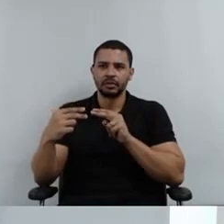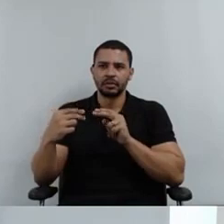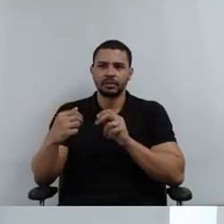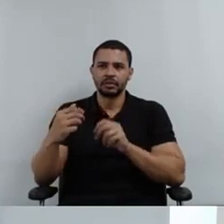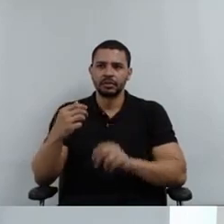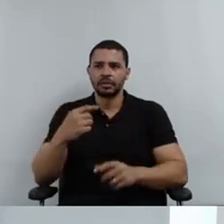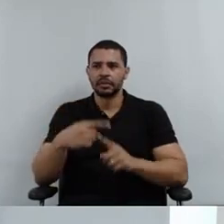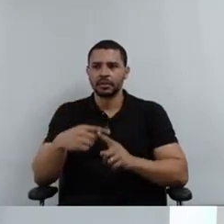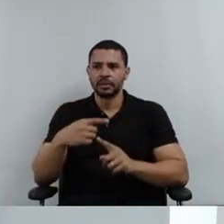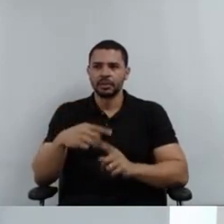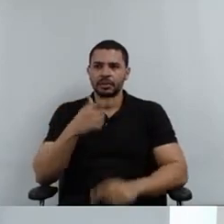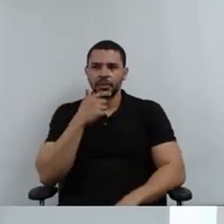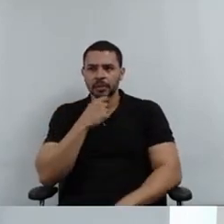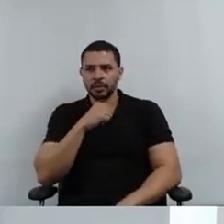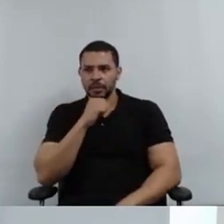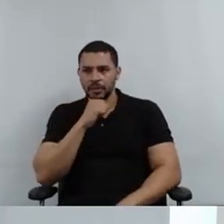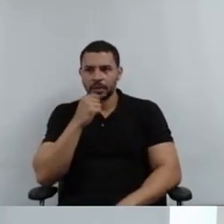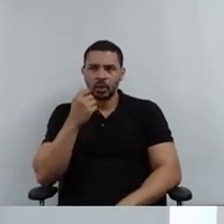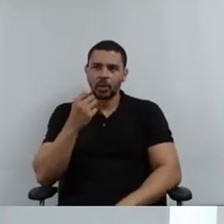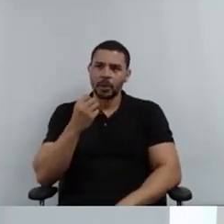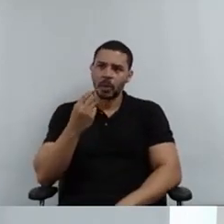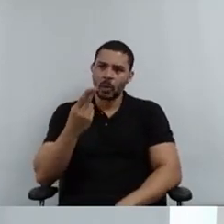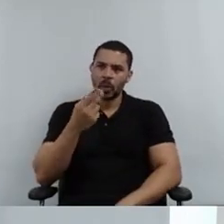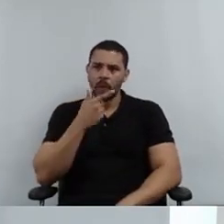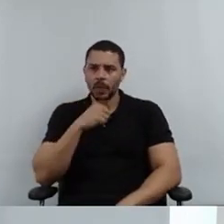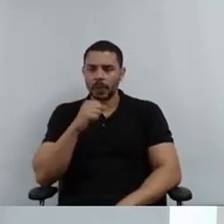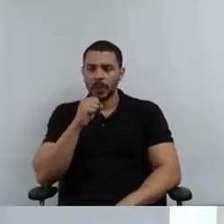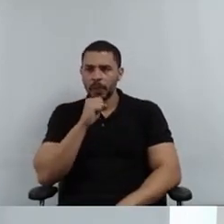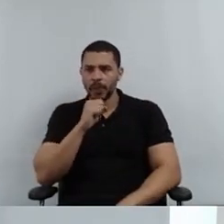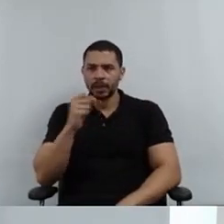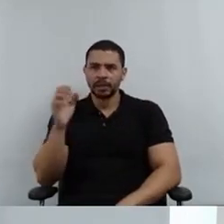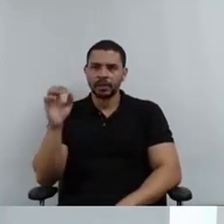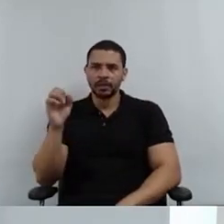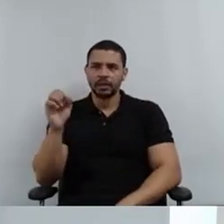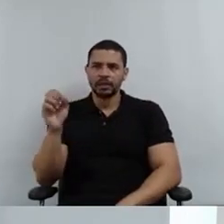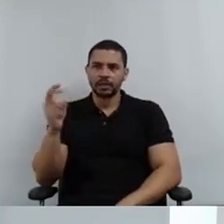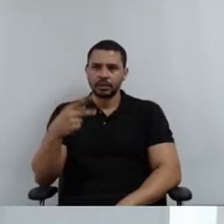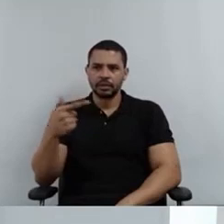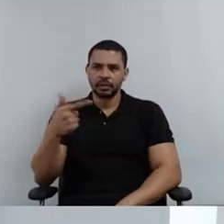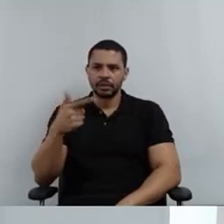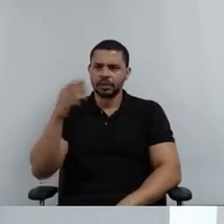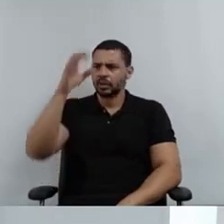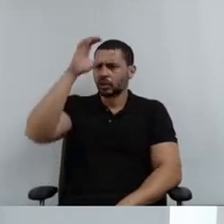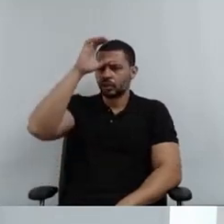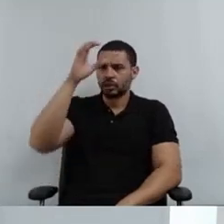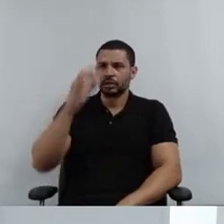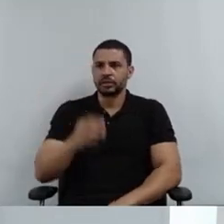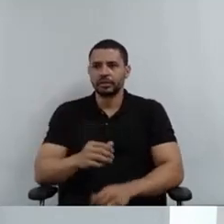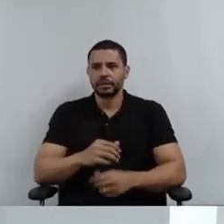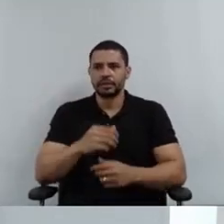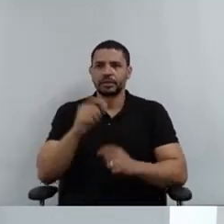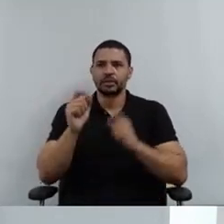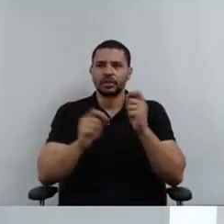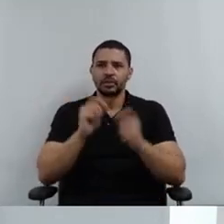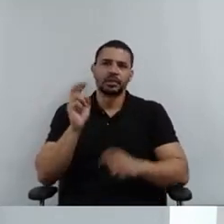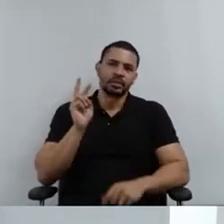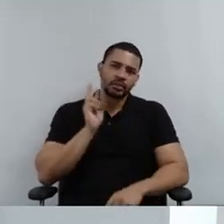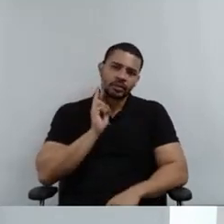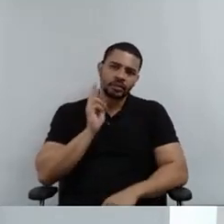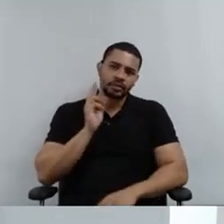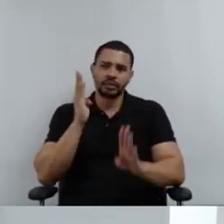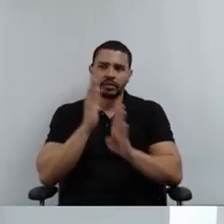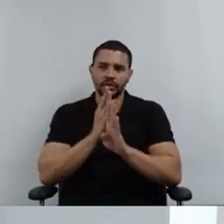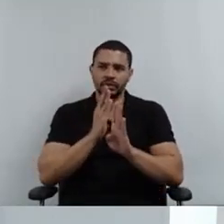o seu padrasto, com quem de direito, com o seu tio. Uma das vítimas que foi para o interior e encontrou com o